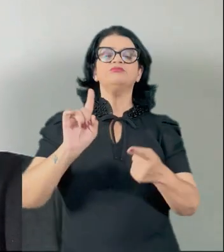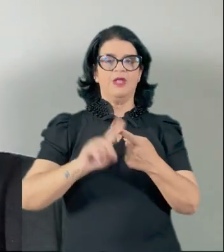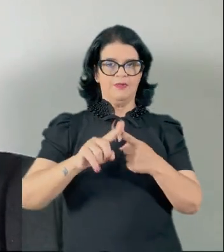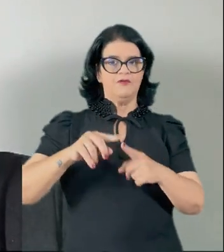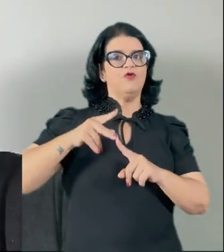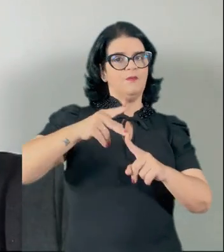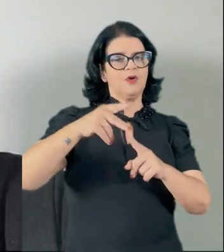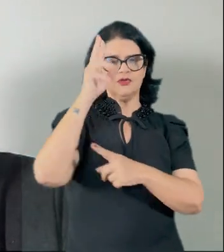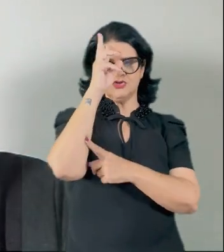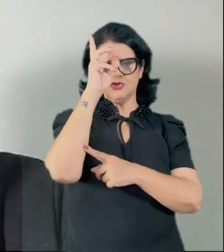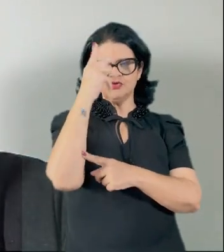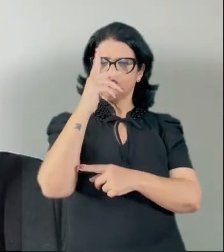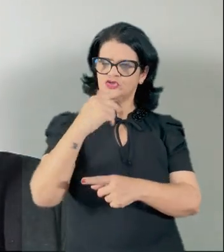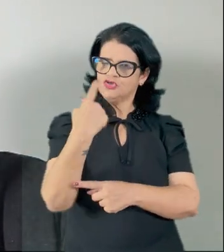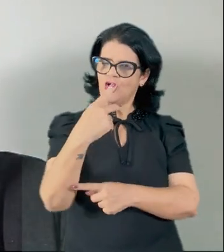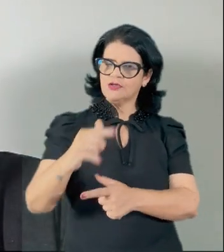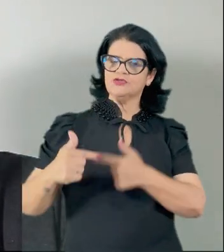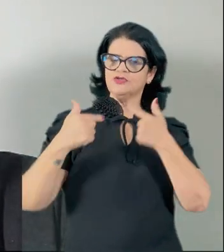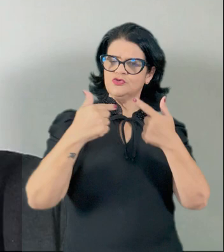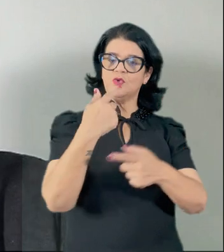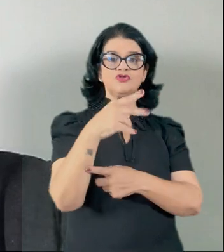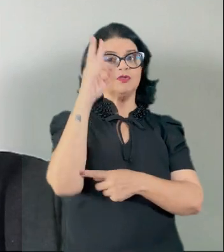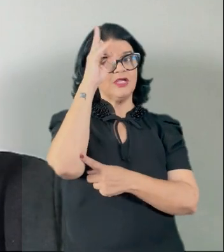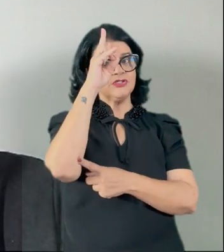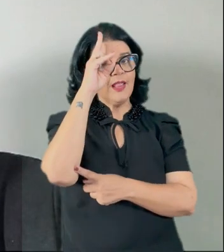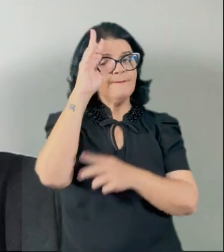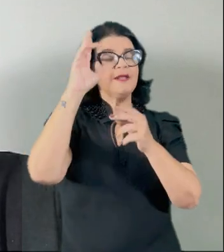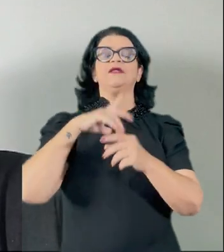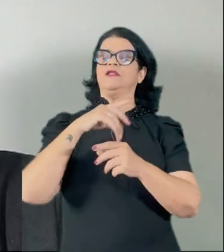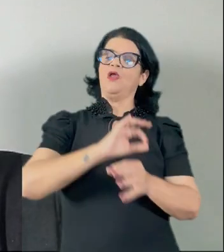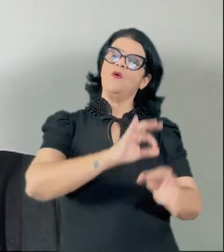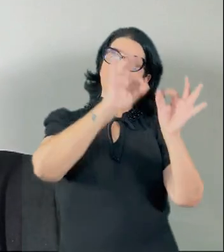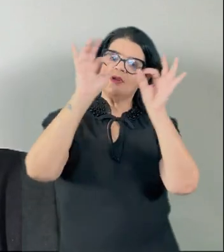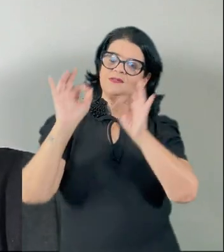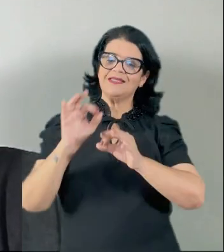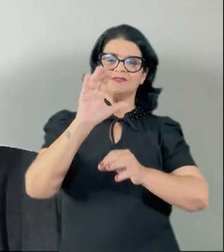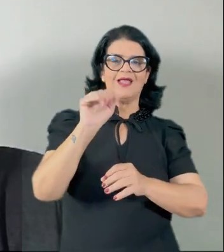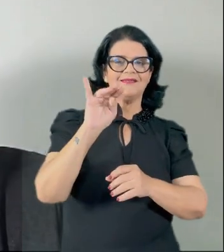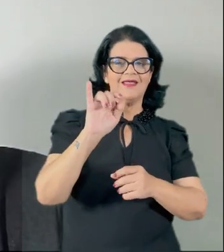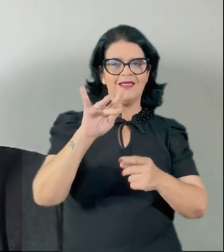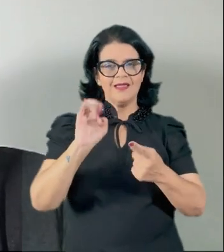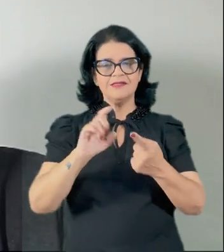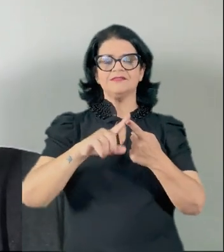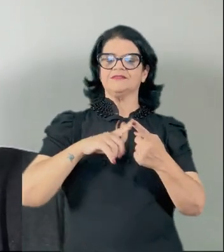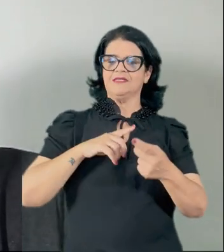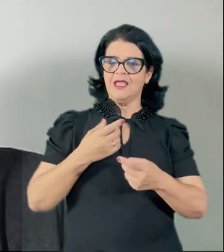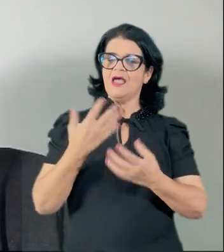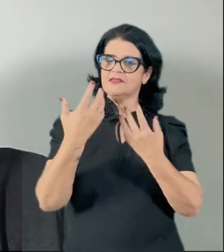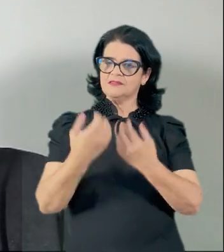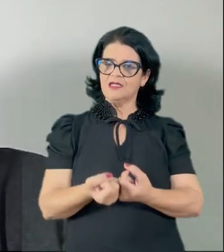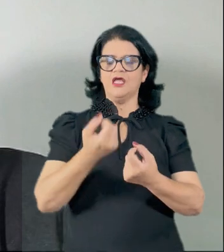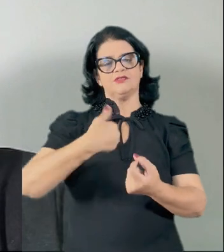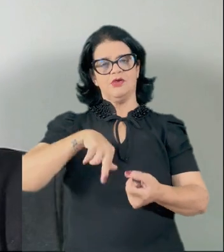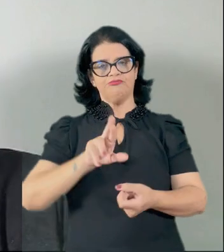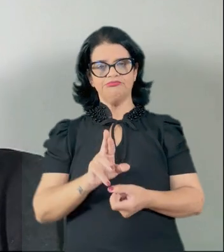Pelo contrário, foram protagonistas de sua história, de suas lutas. Lembrete, o processo de catequese,